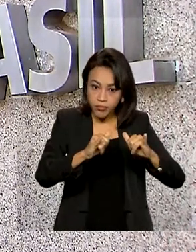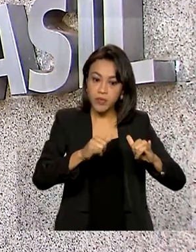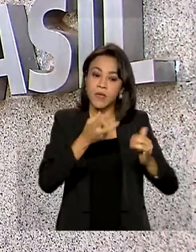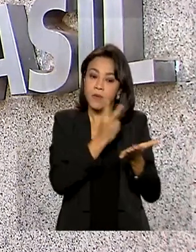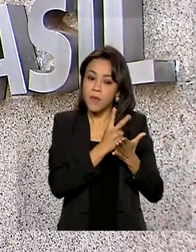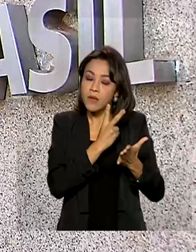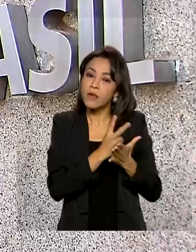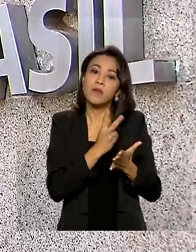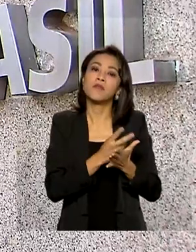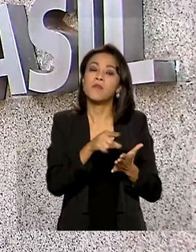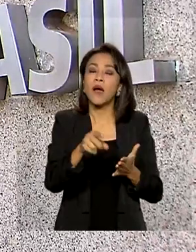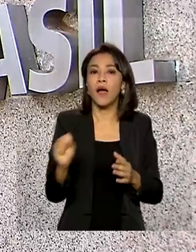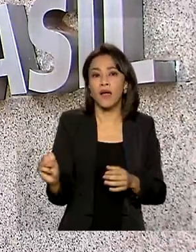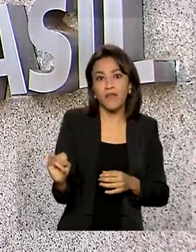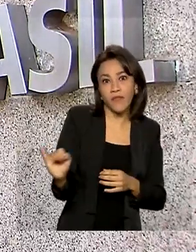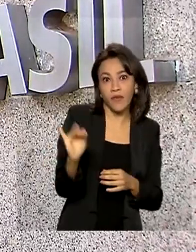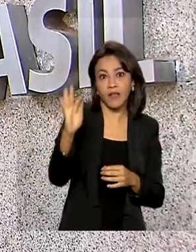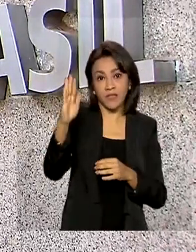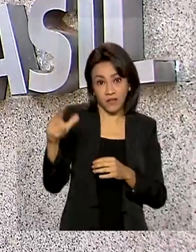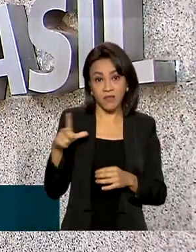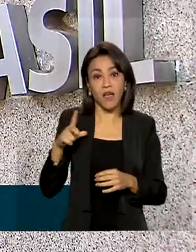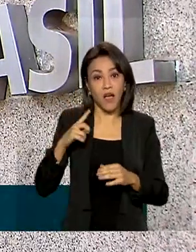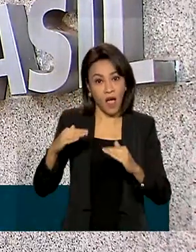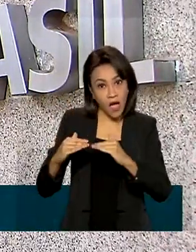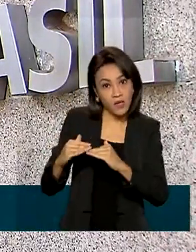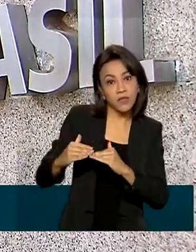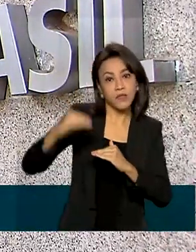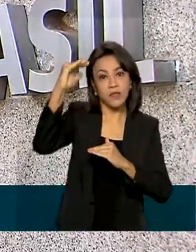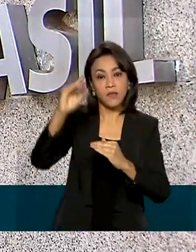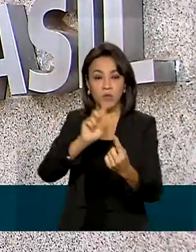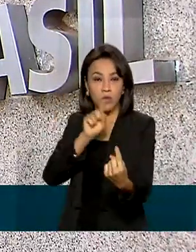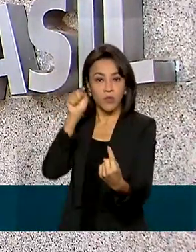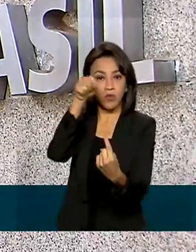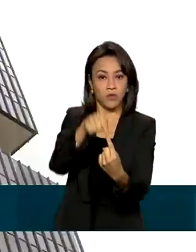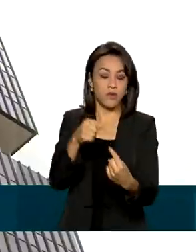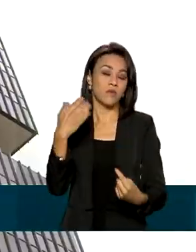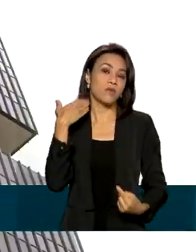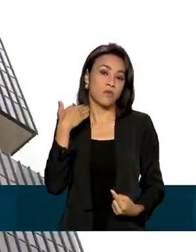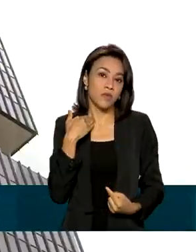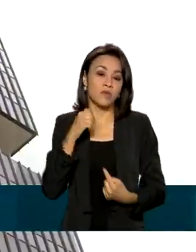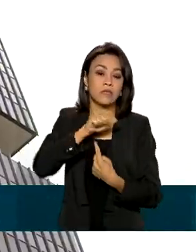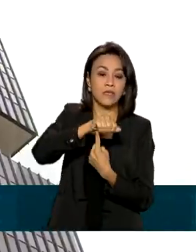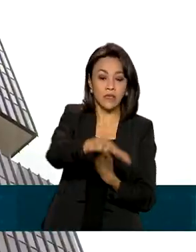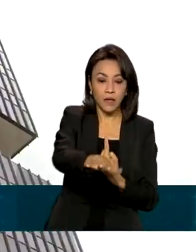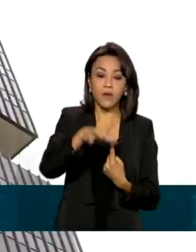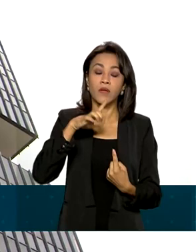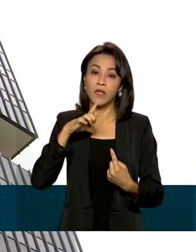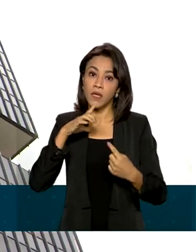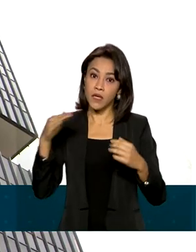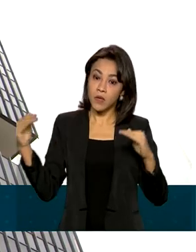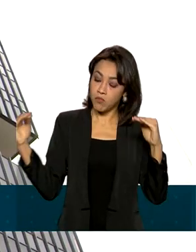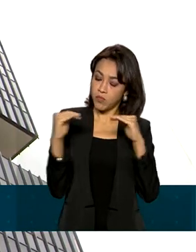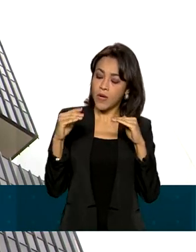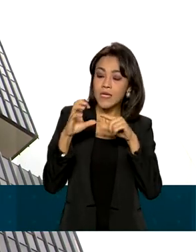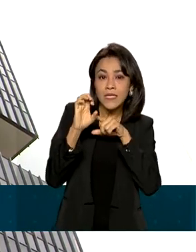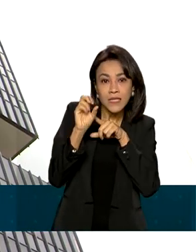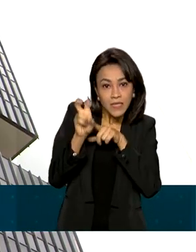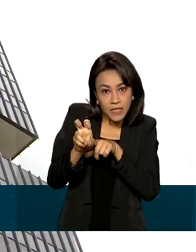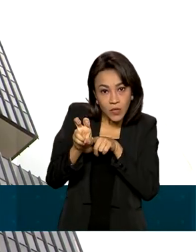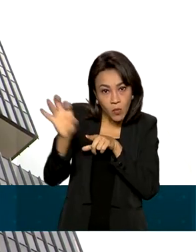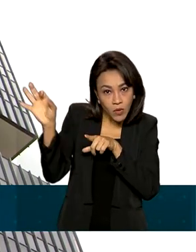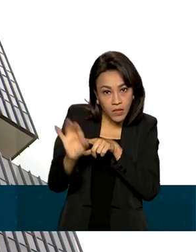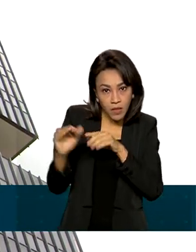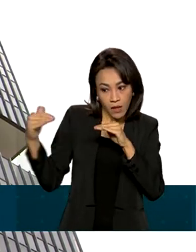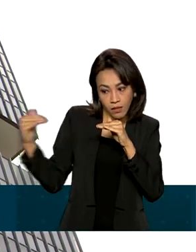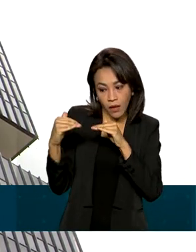desacelerada, a inflação ainda está acima da meta do Banco Central para este ano, que tem como teto 5%. Nos